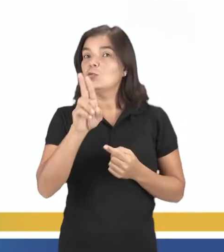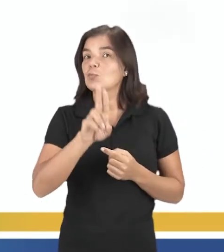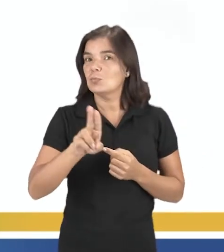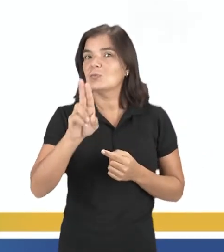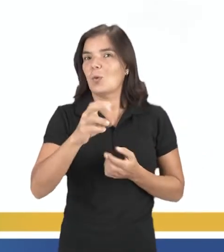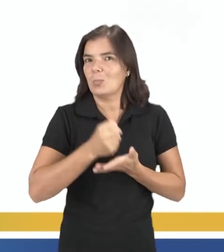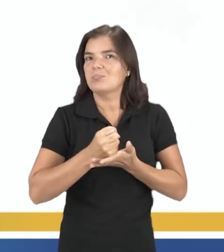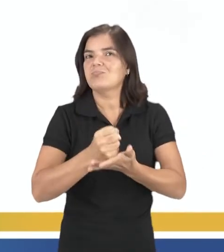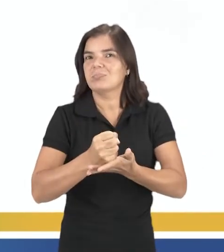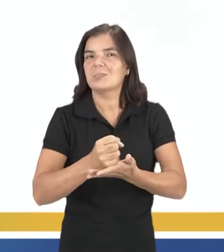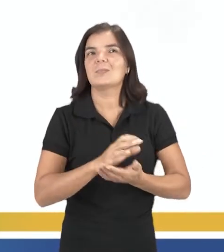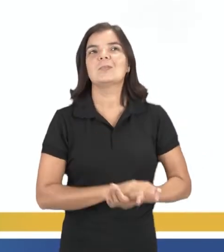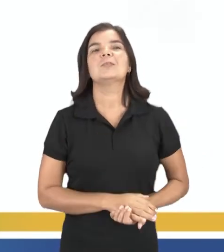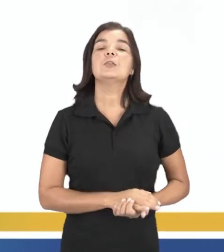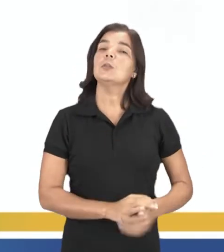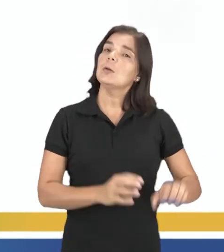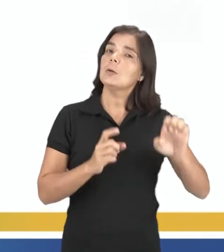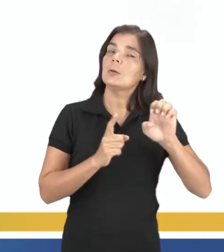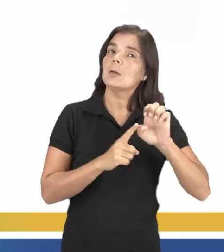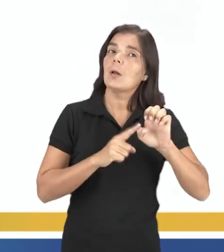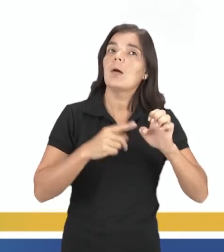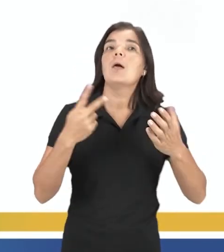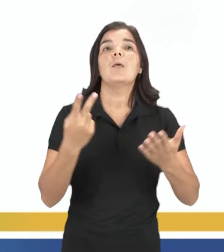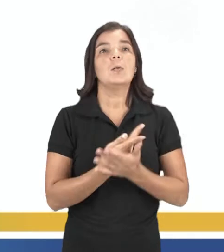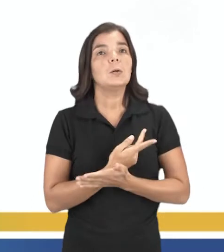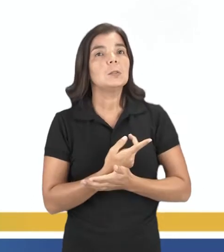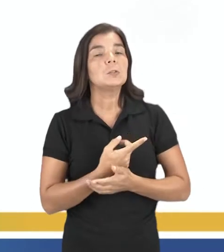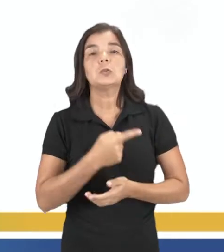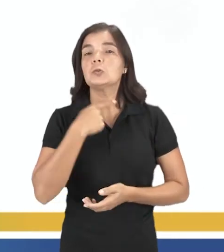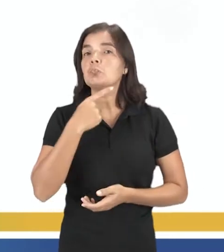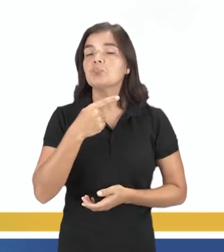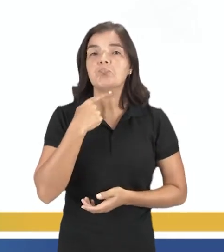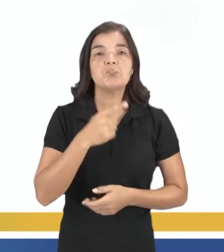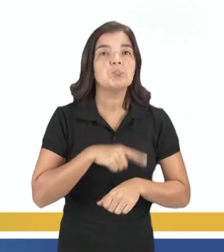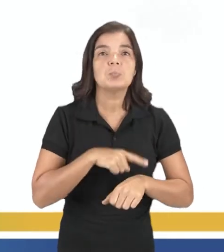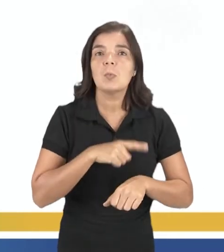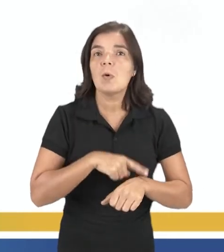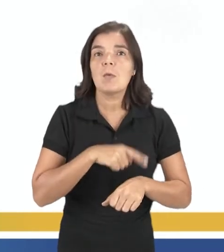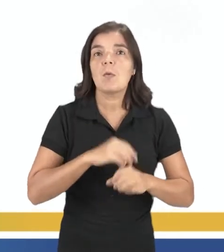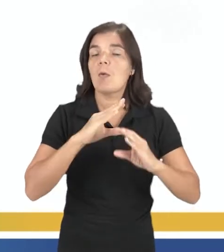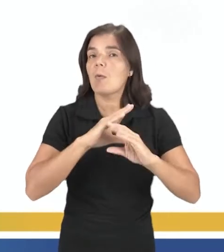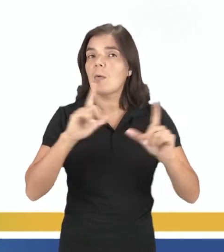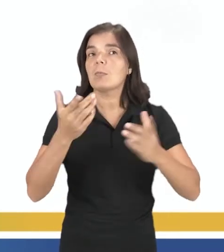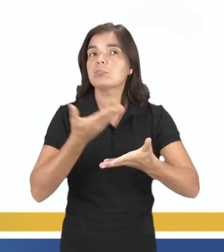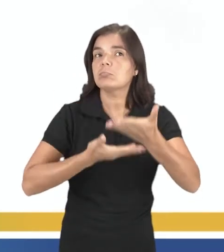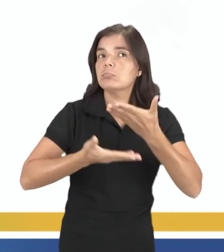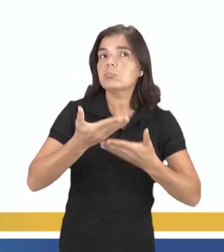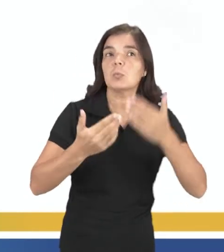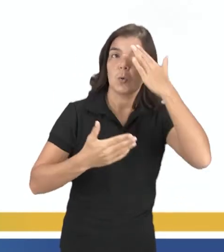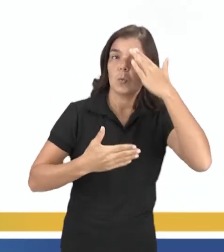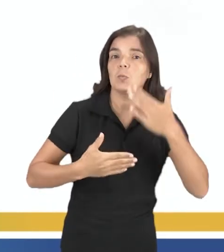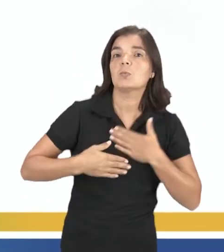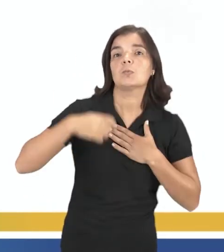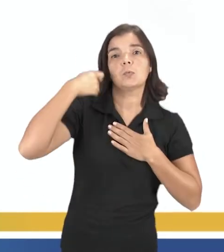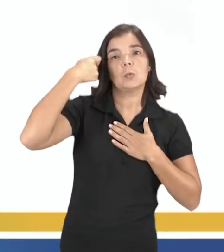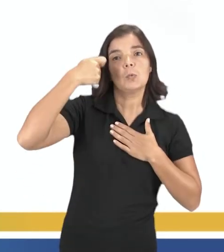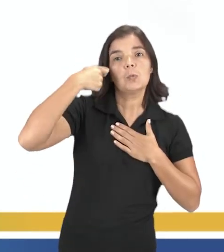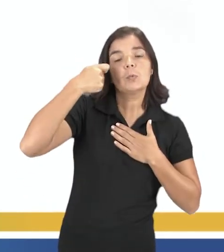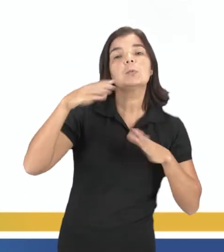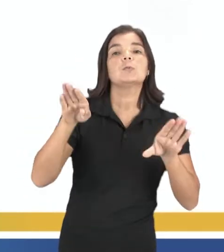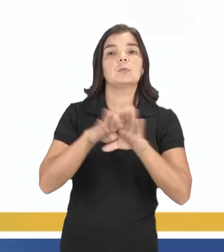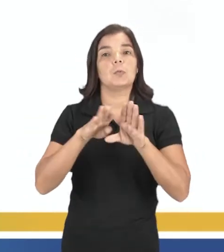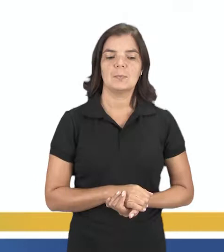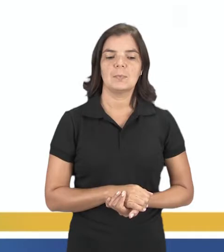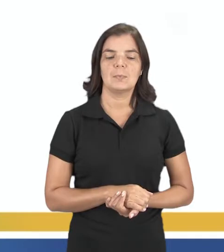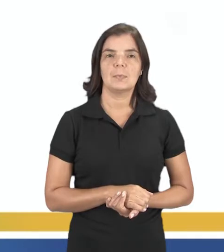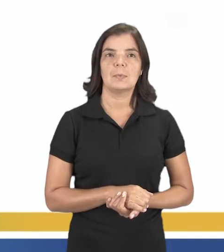mas sim usá-lo como suporte pessoal. A letra E, em nenhum momento ficou clara a relação entre o corpo do artista e o